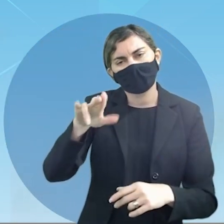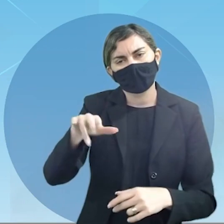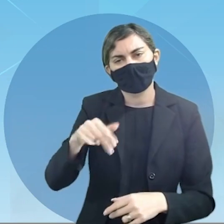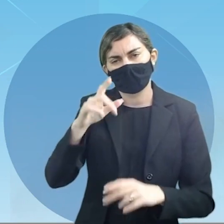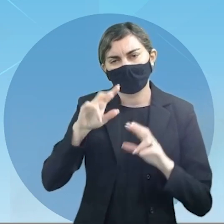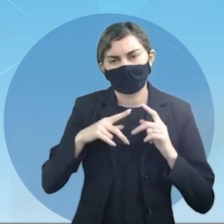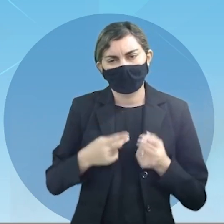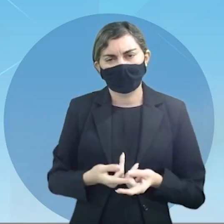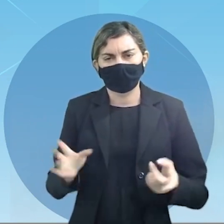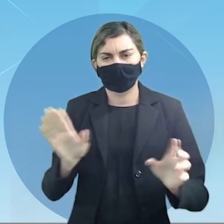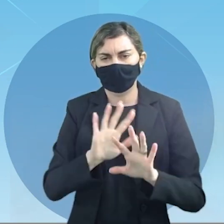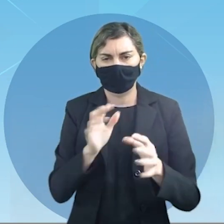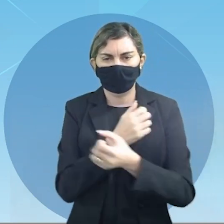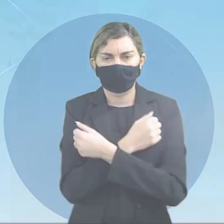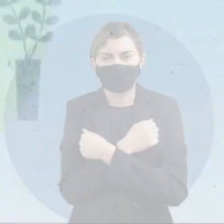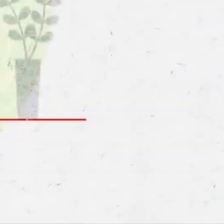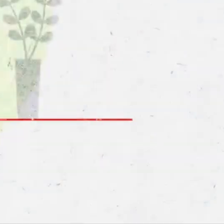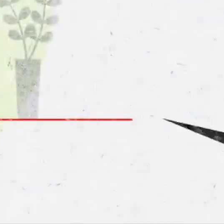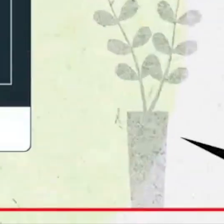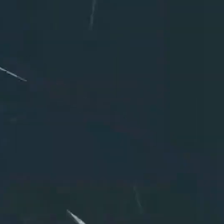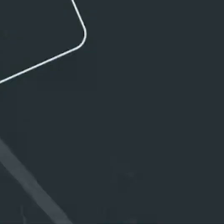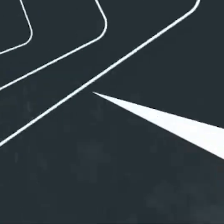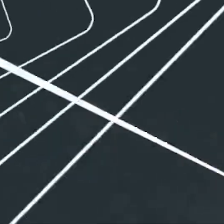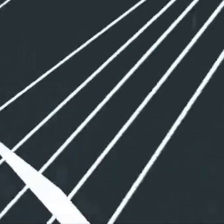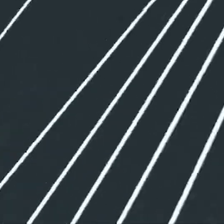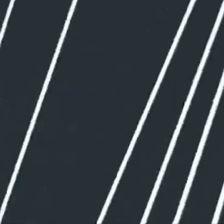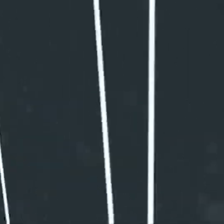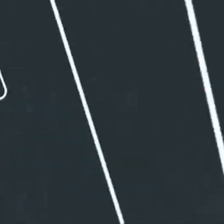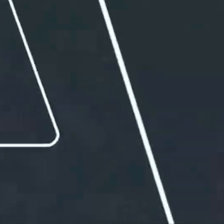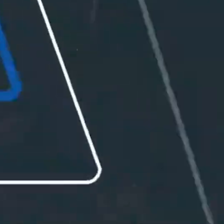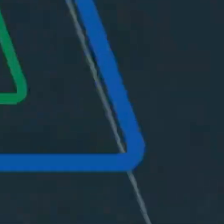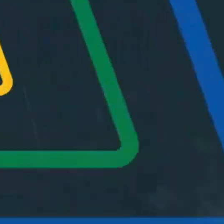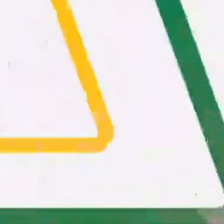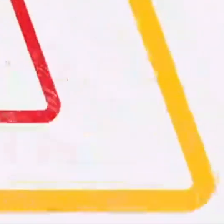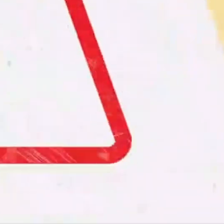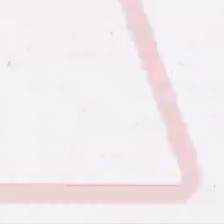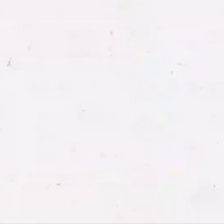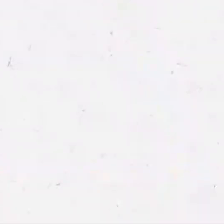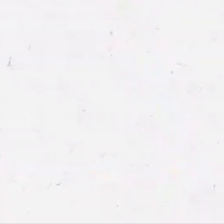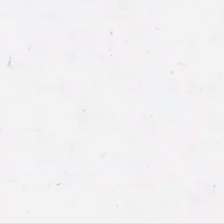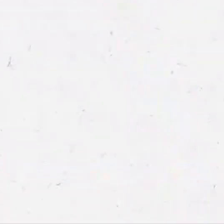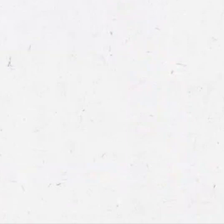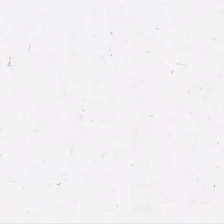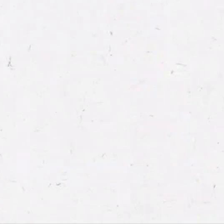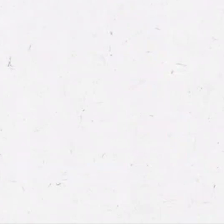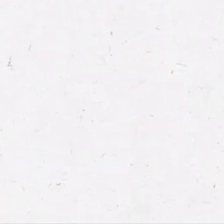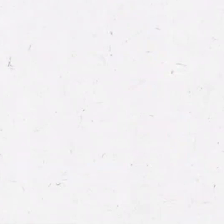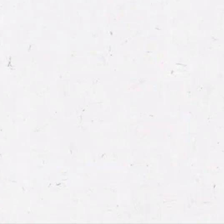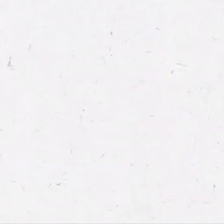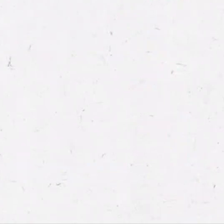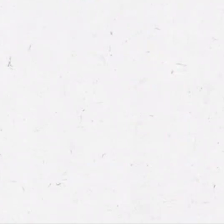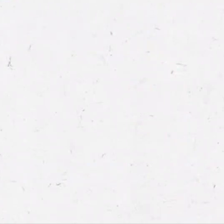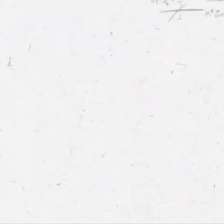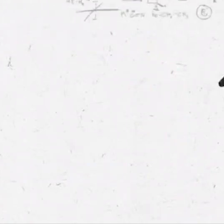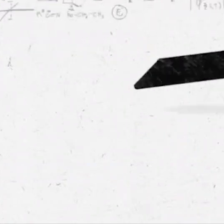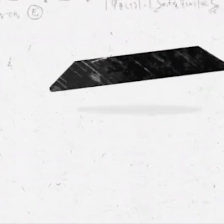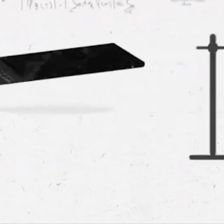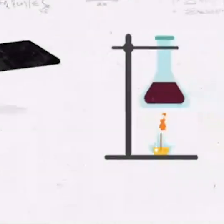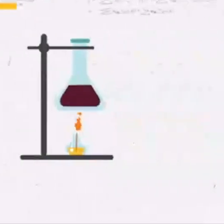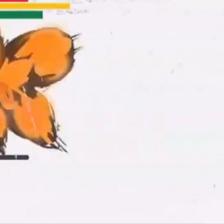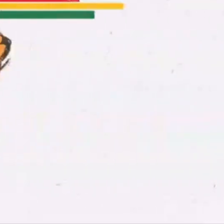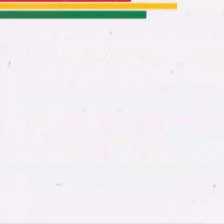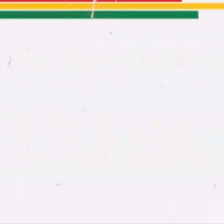humana um forte abraço e aí